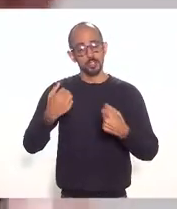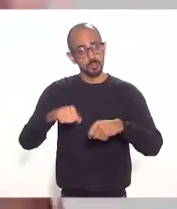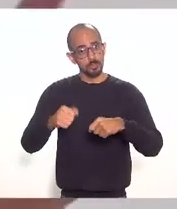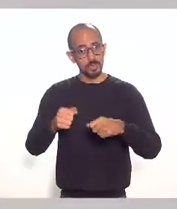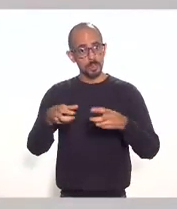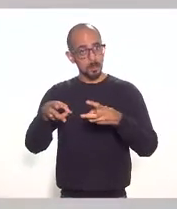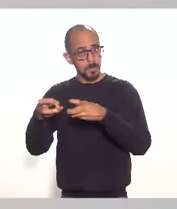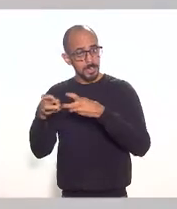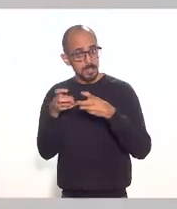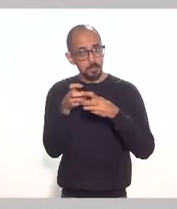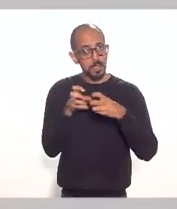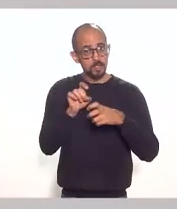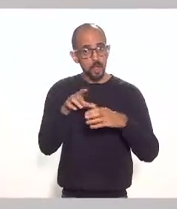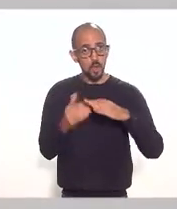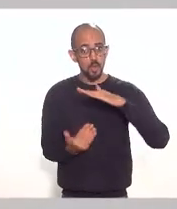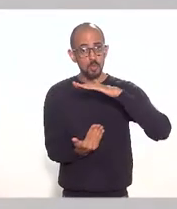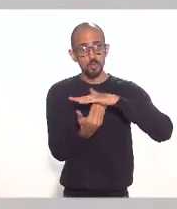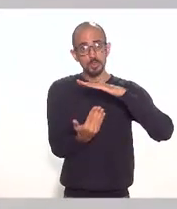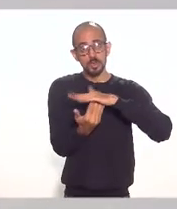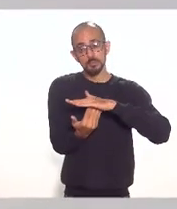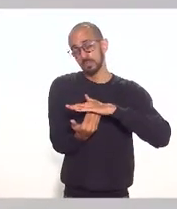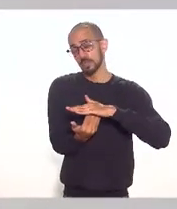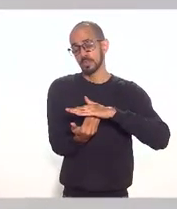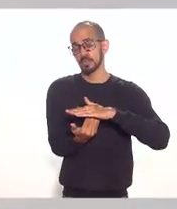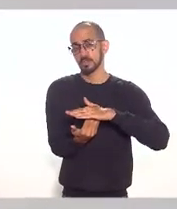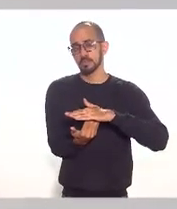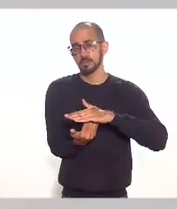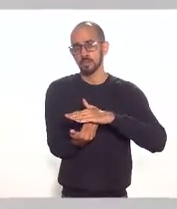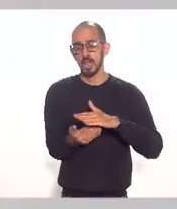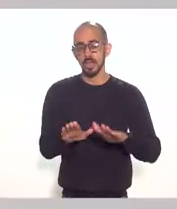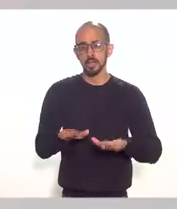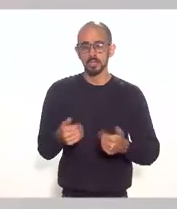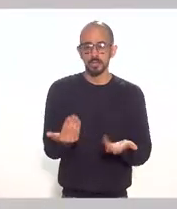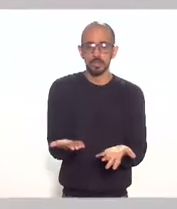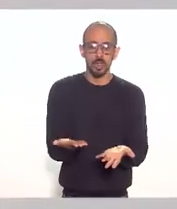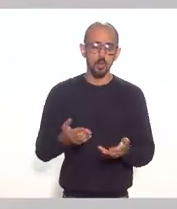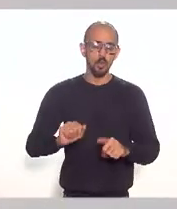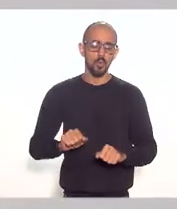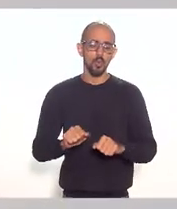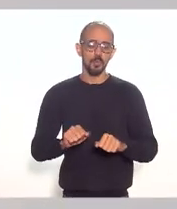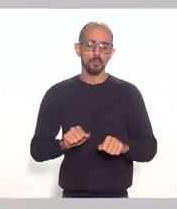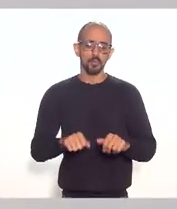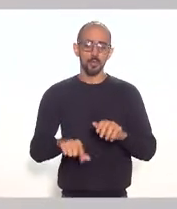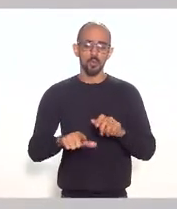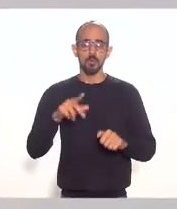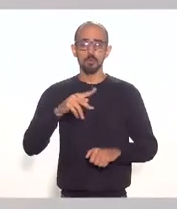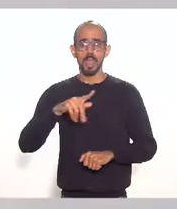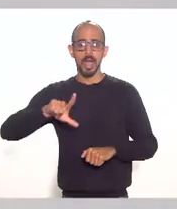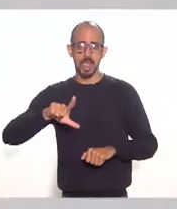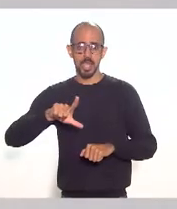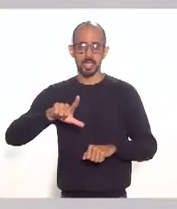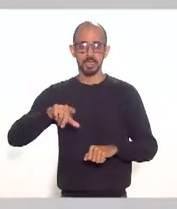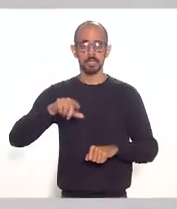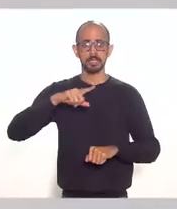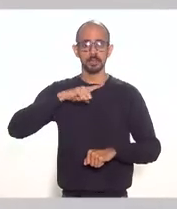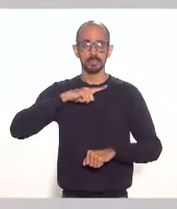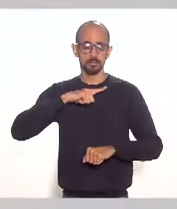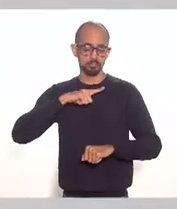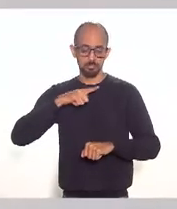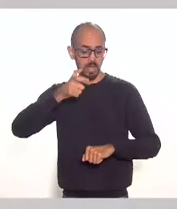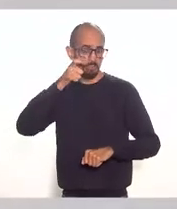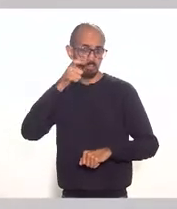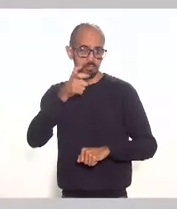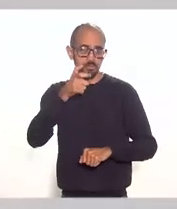limites da borda do convênio e nesse caso aqui o projeto de lei endereçado atendeu aos